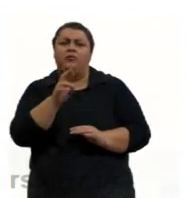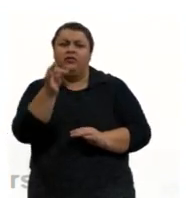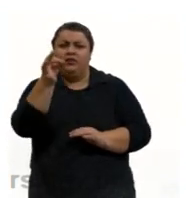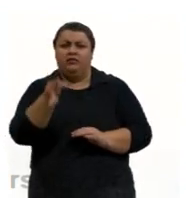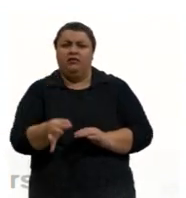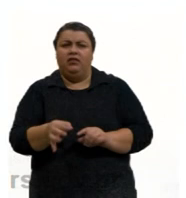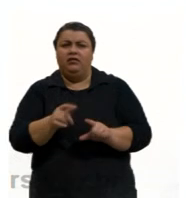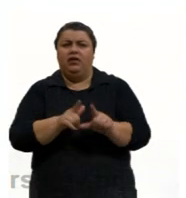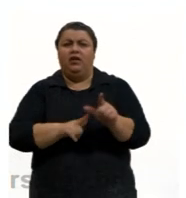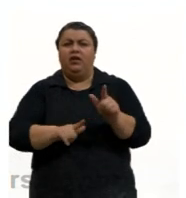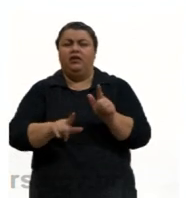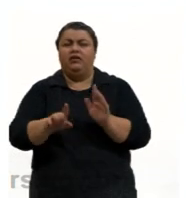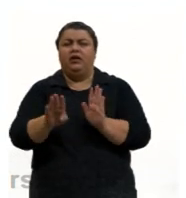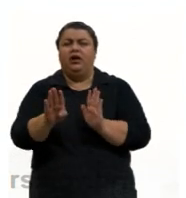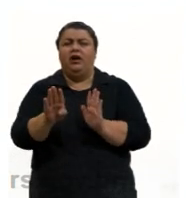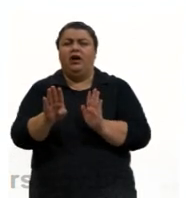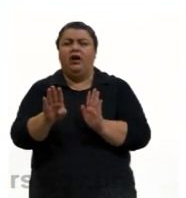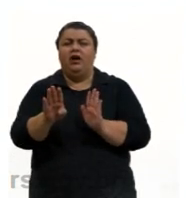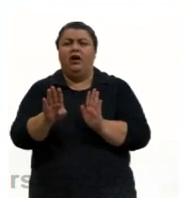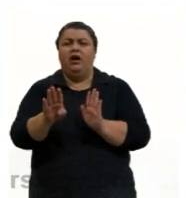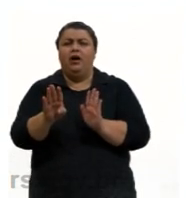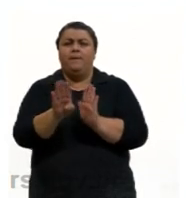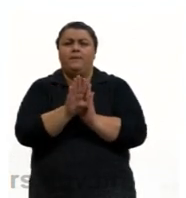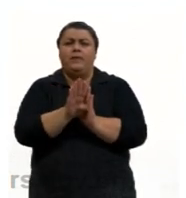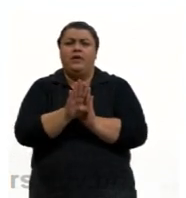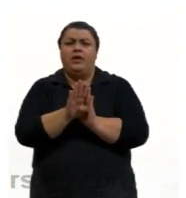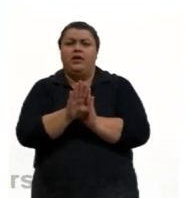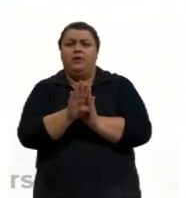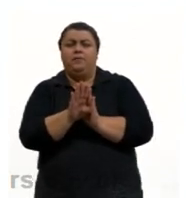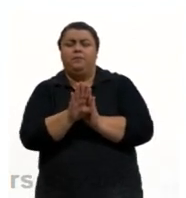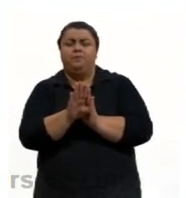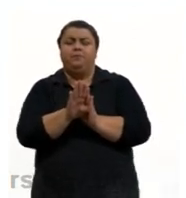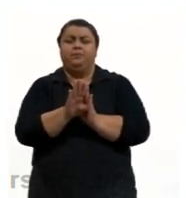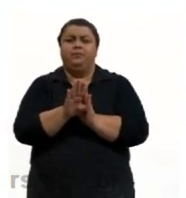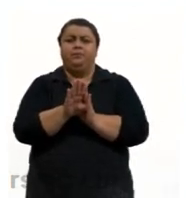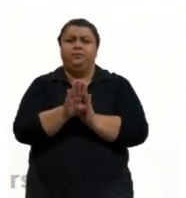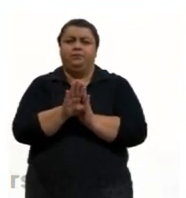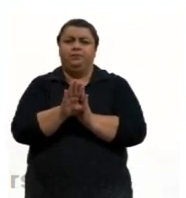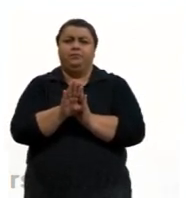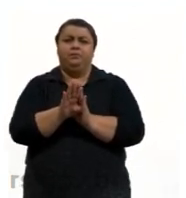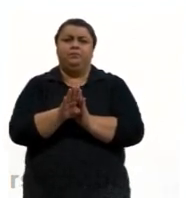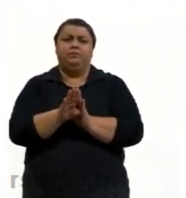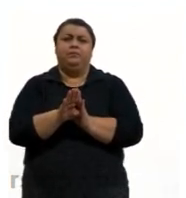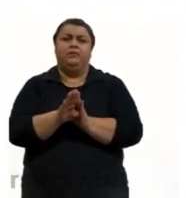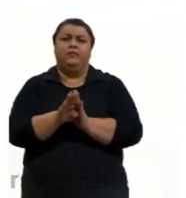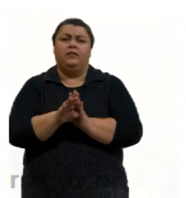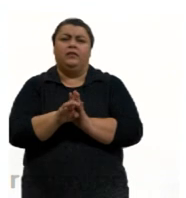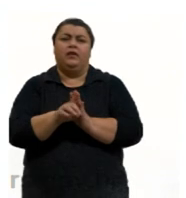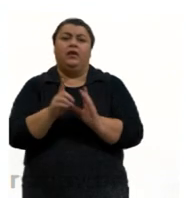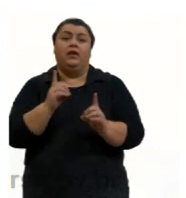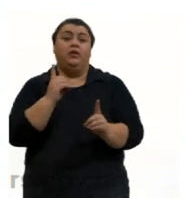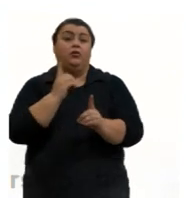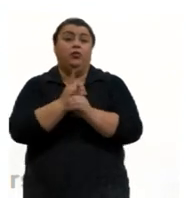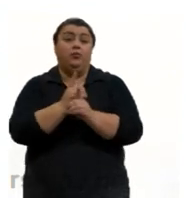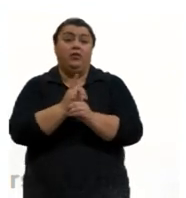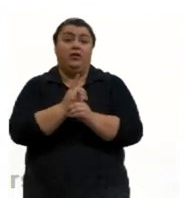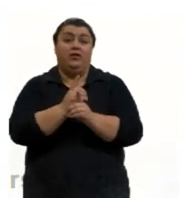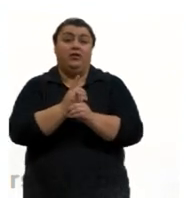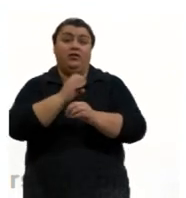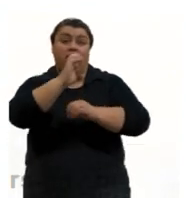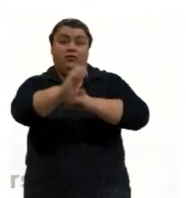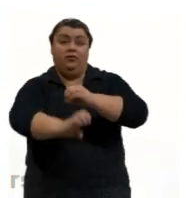mais interessante, a alternativa correta para esse exercício é a descoberta do elétron e através da existência de